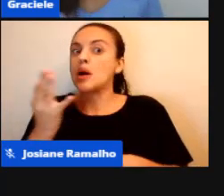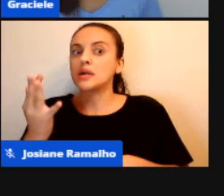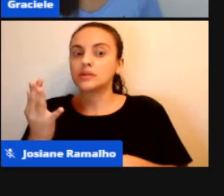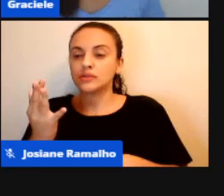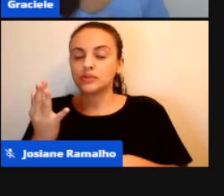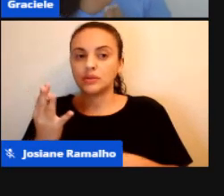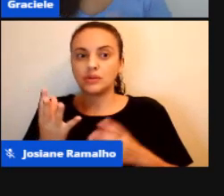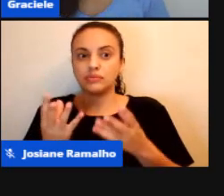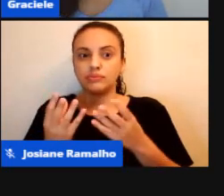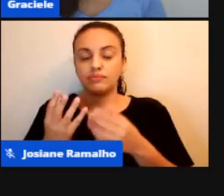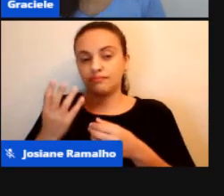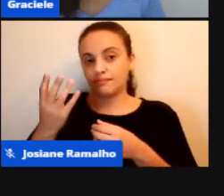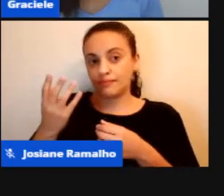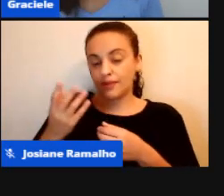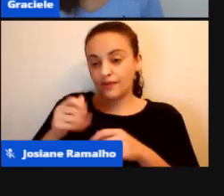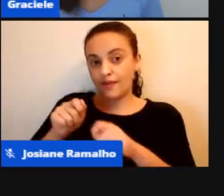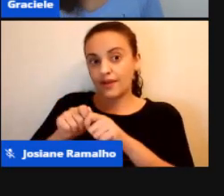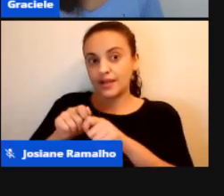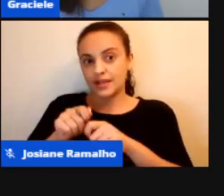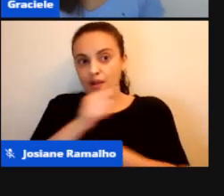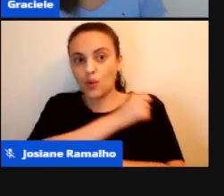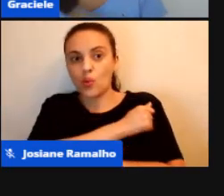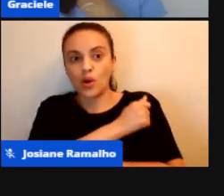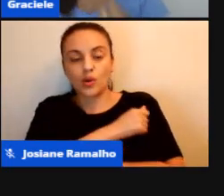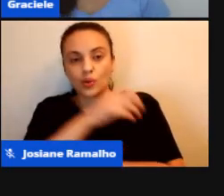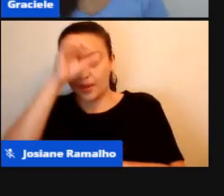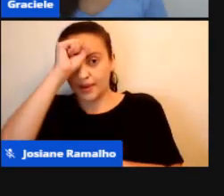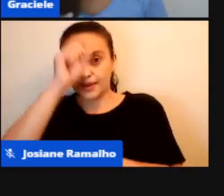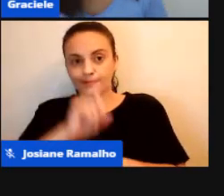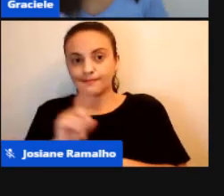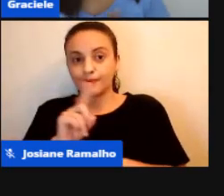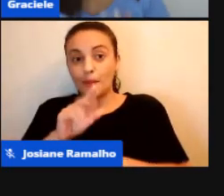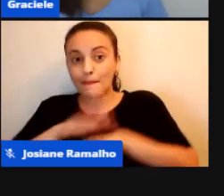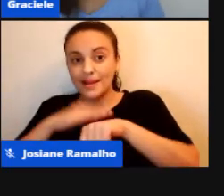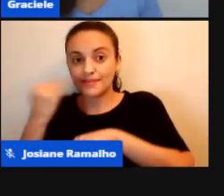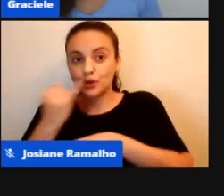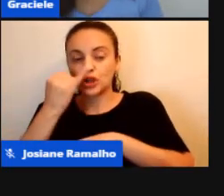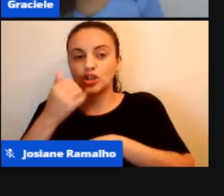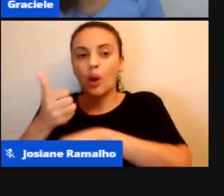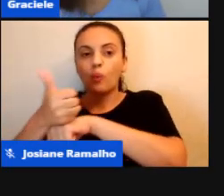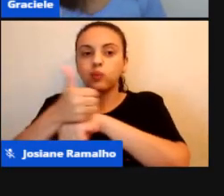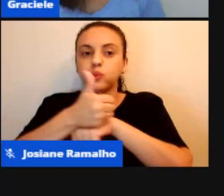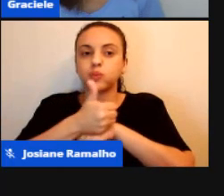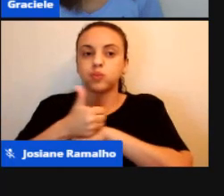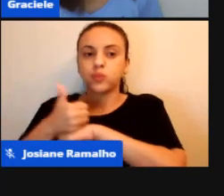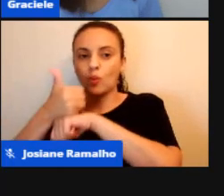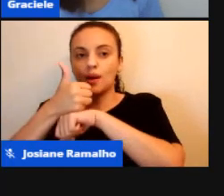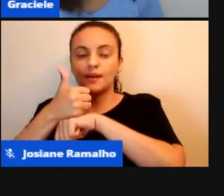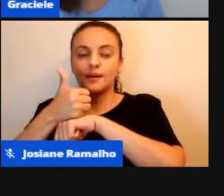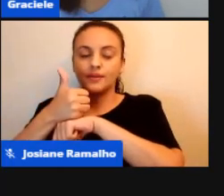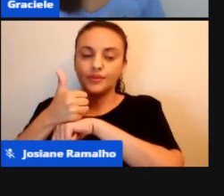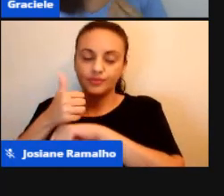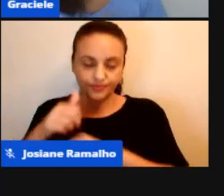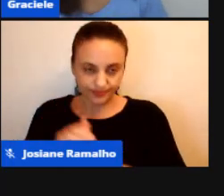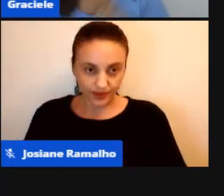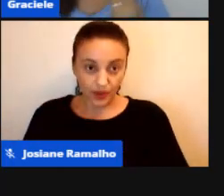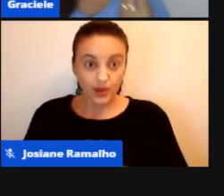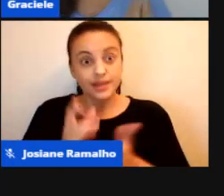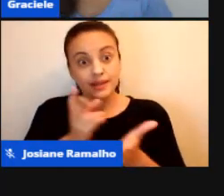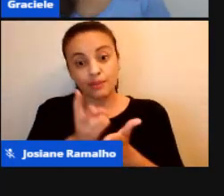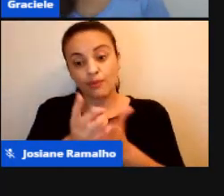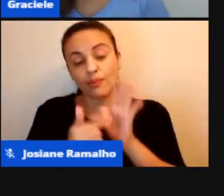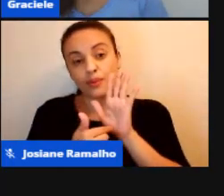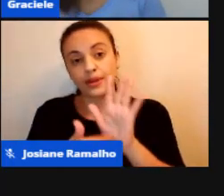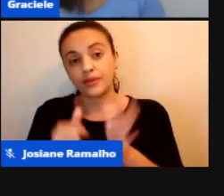aprender, mas sim a qualidade. Sempre que vocês forem apresentar uma atividade para este aluno, explicar